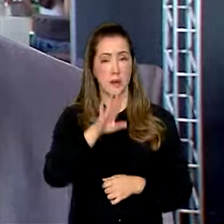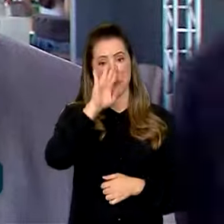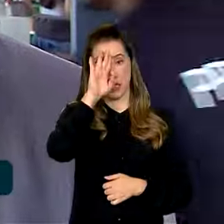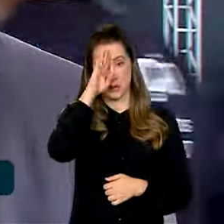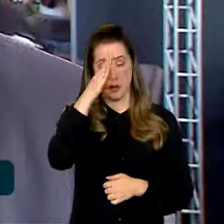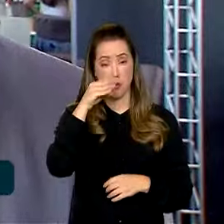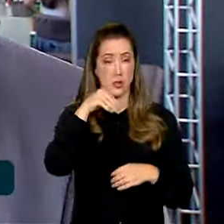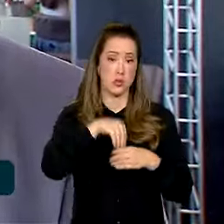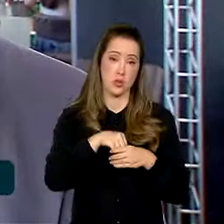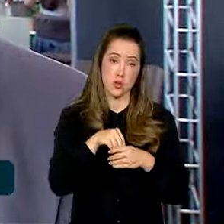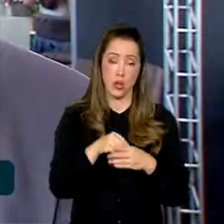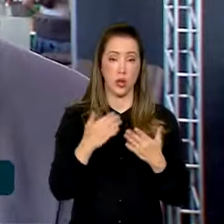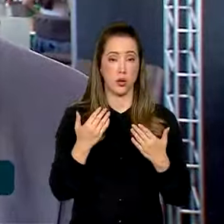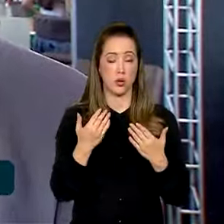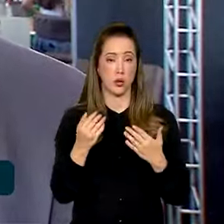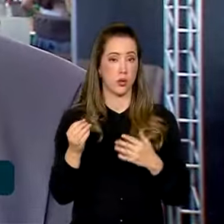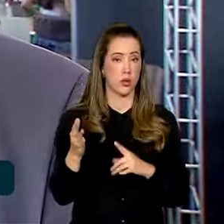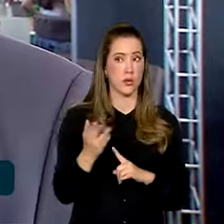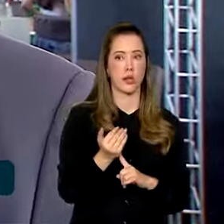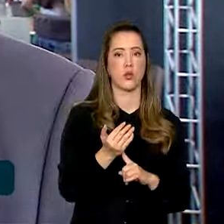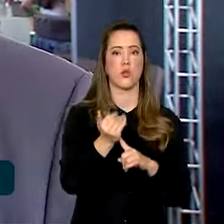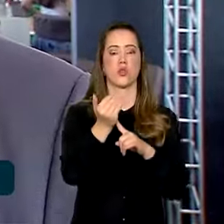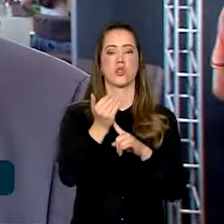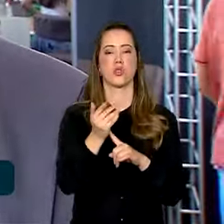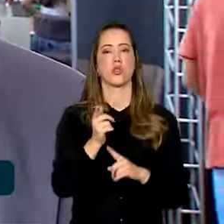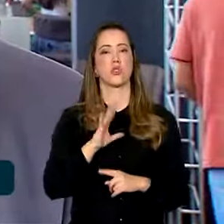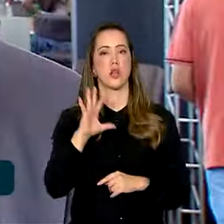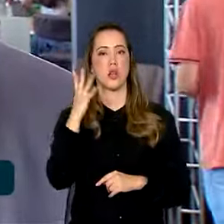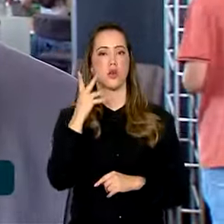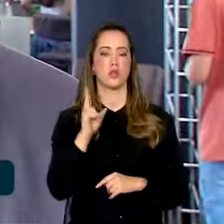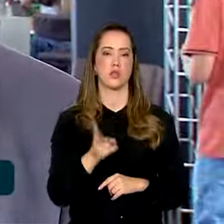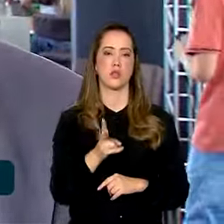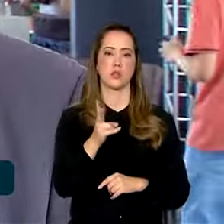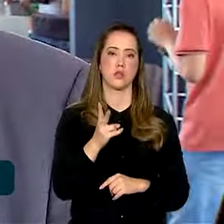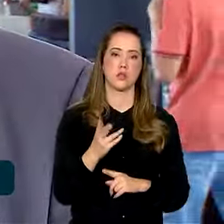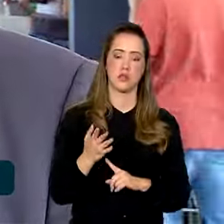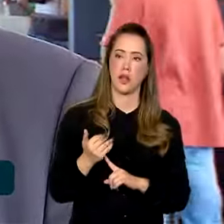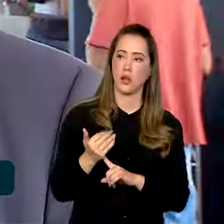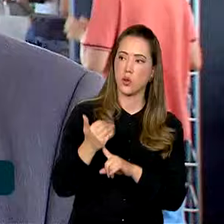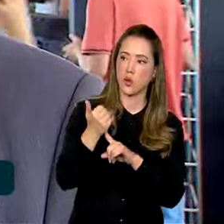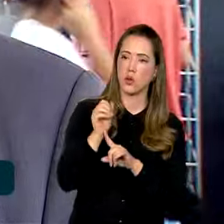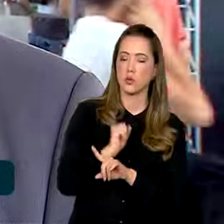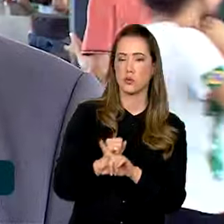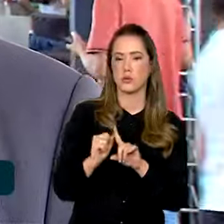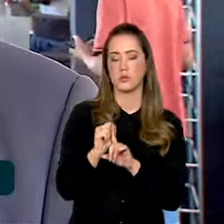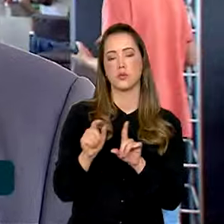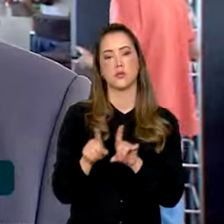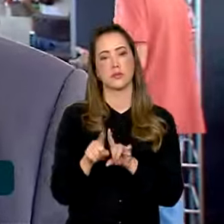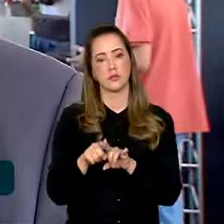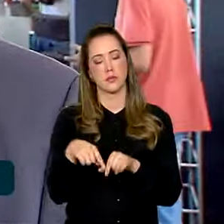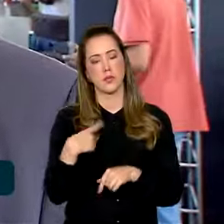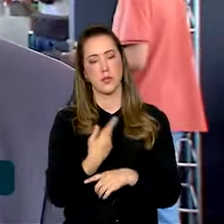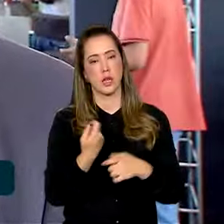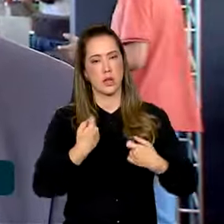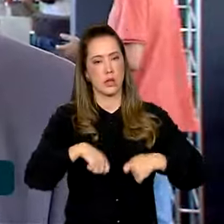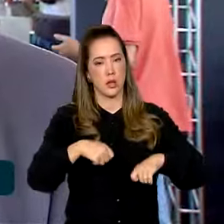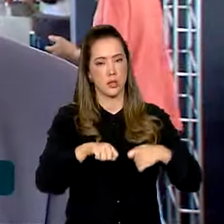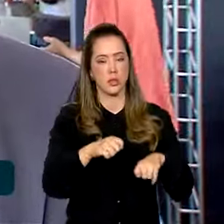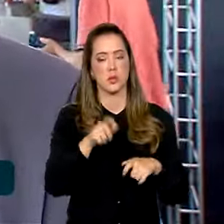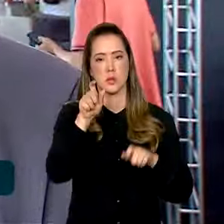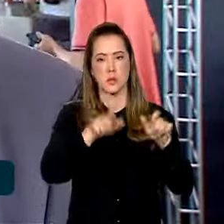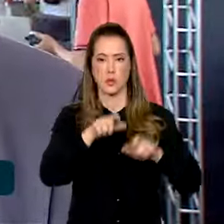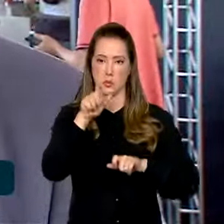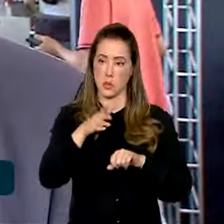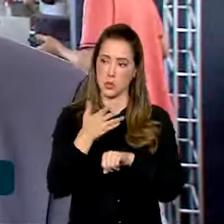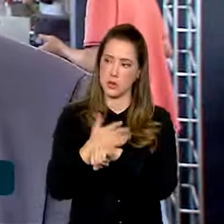dentro do princípio das inovações que estão acontecendo, tanto tecnológicas quanto sociais. Então, a gente precisa de pessoas